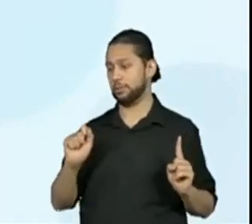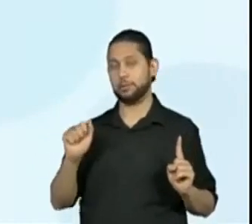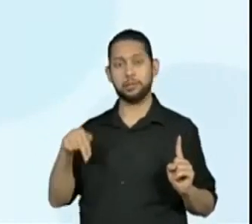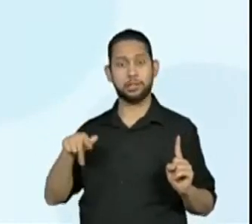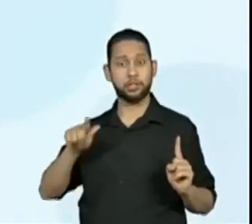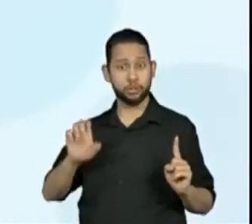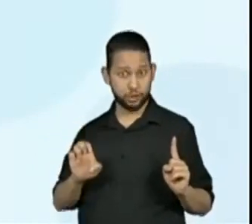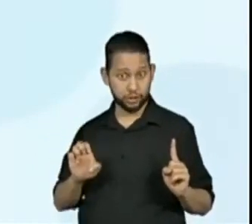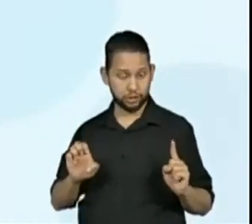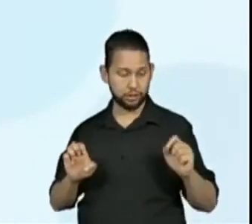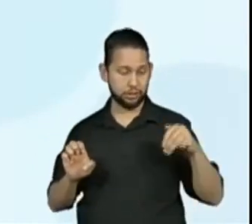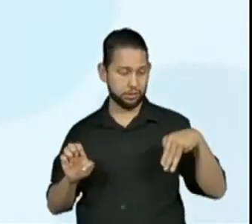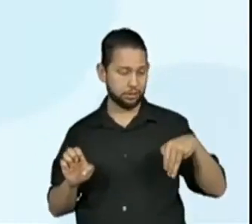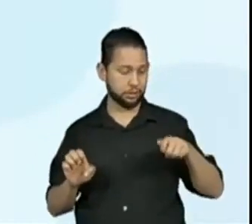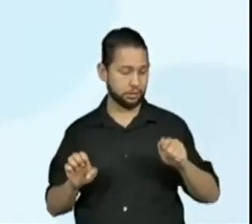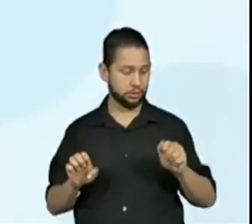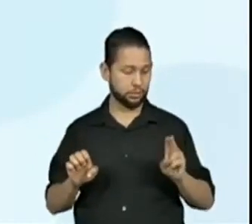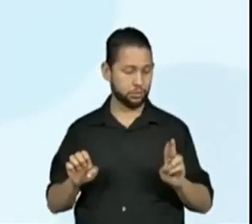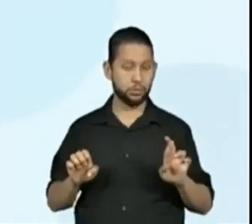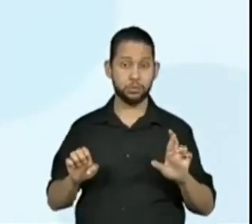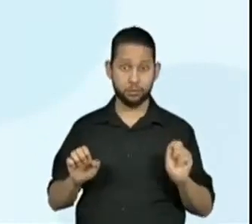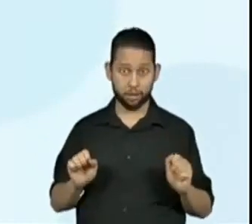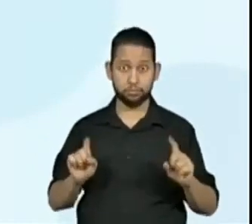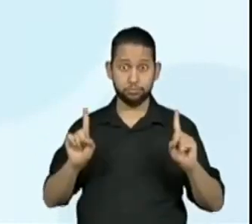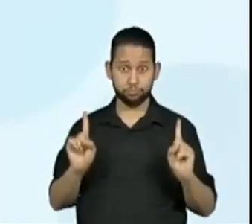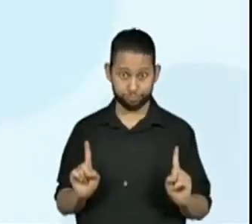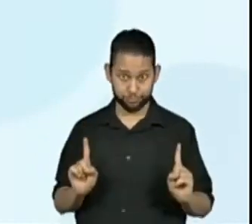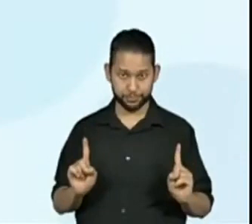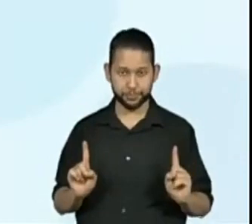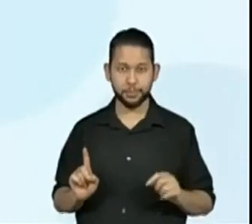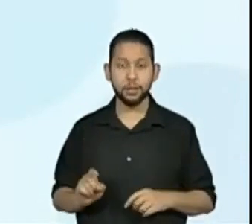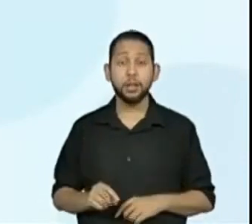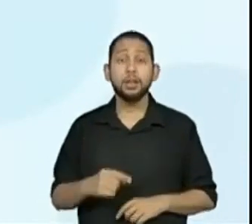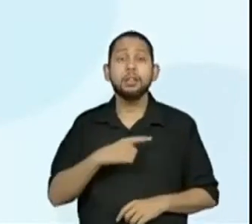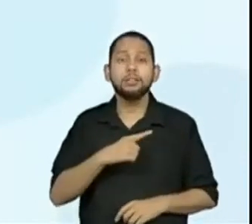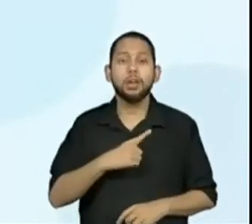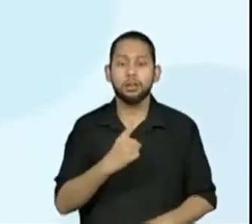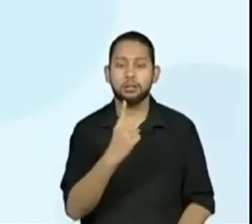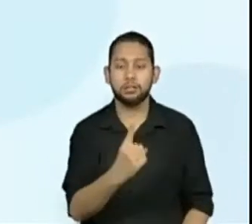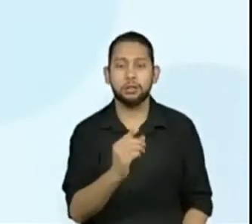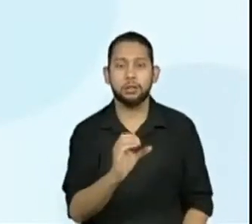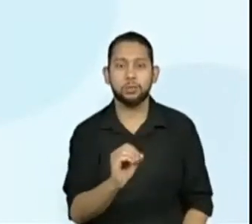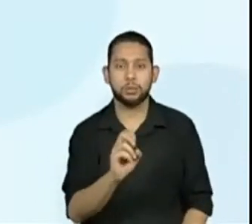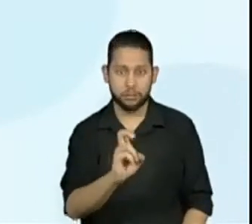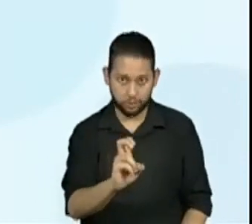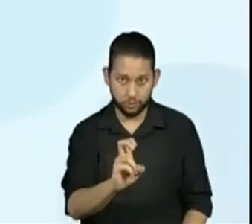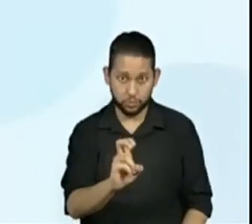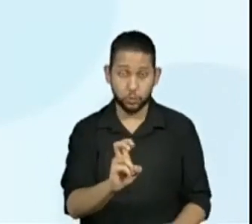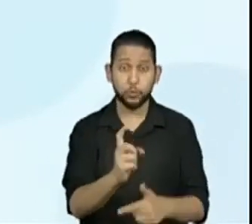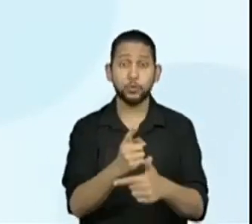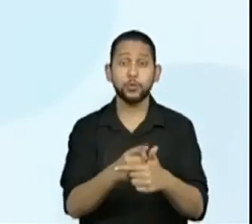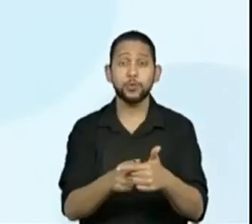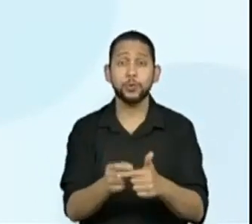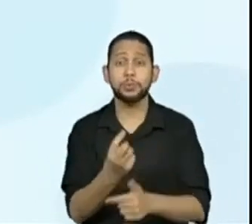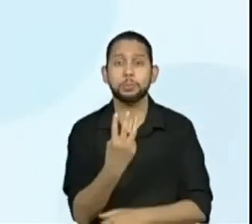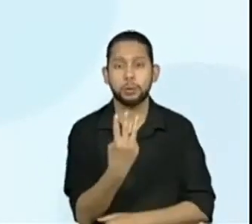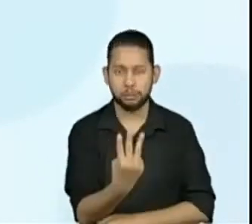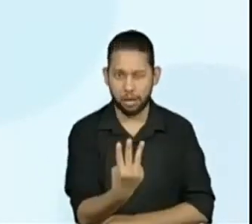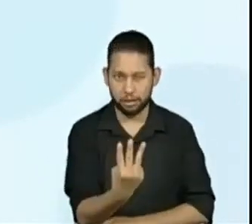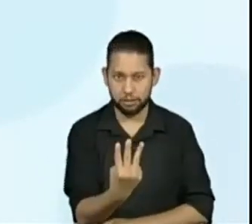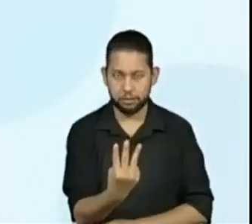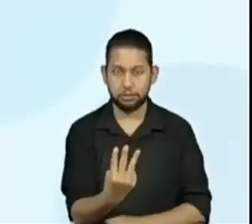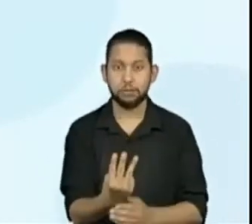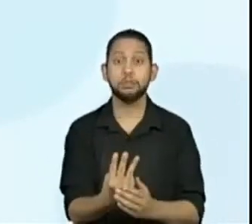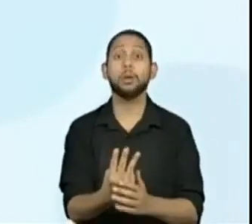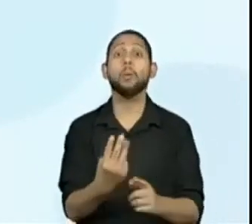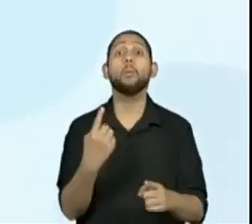o dinheiro em três partes. Três partes iguais e após distribuir duas partes para a